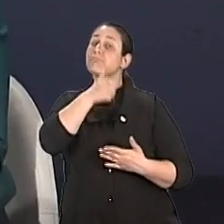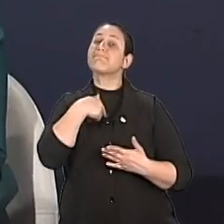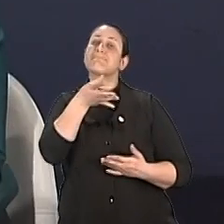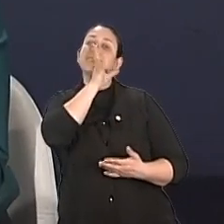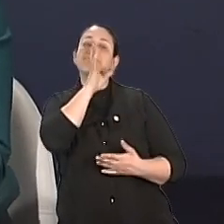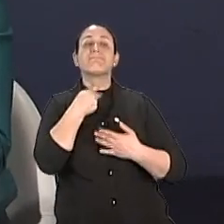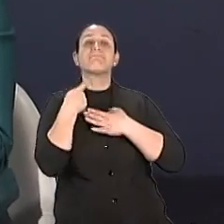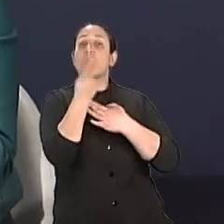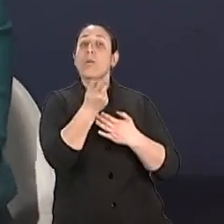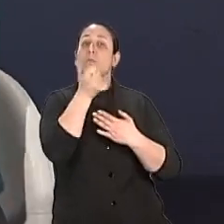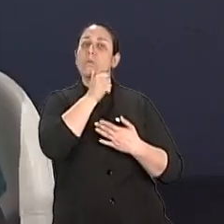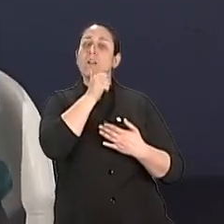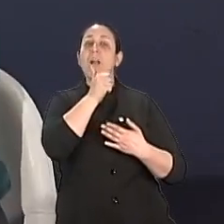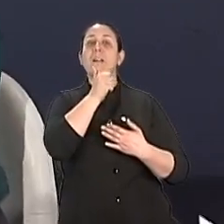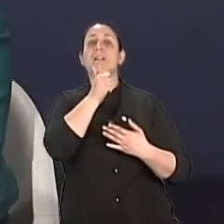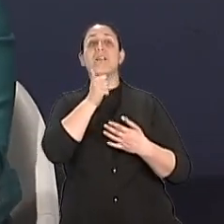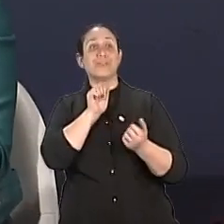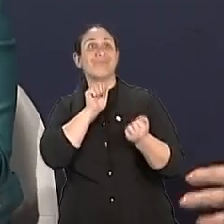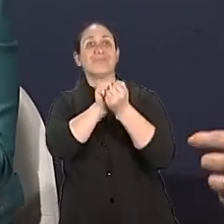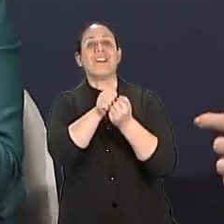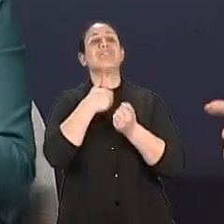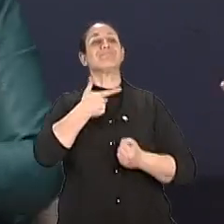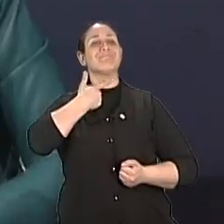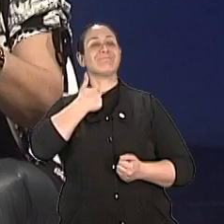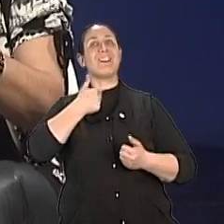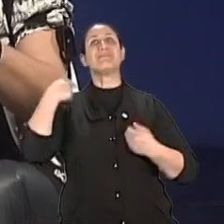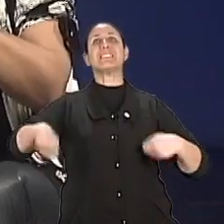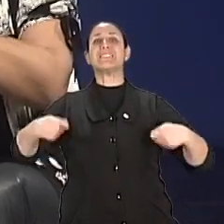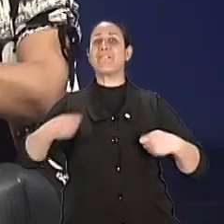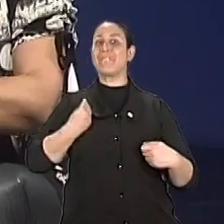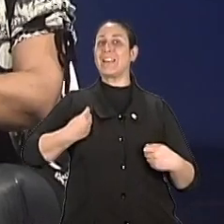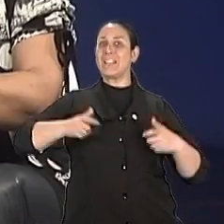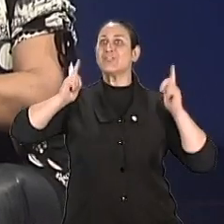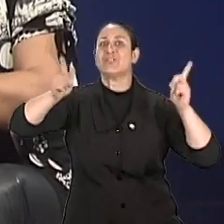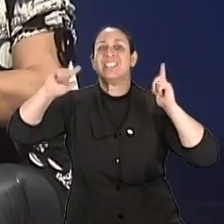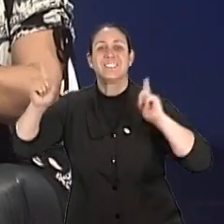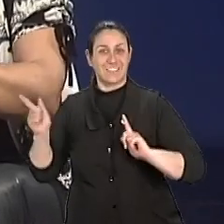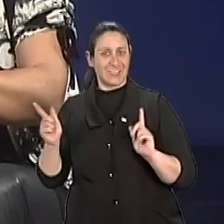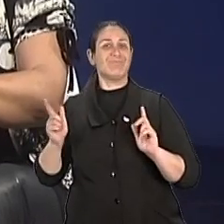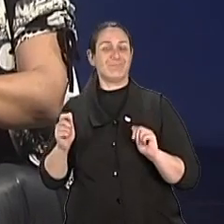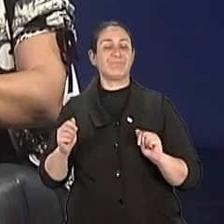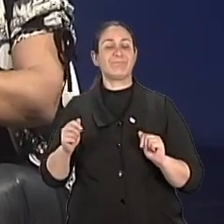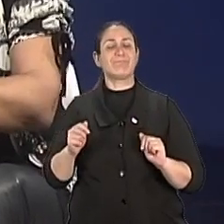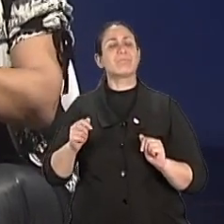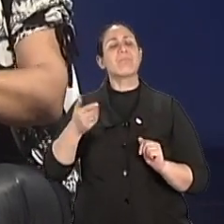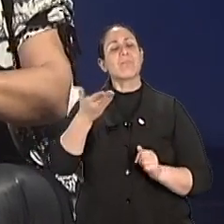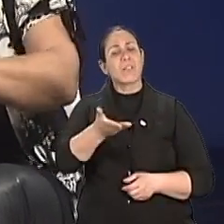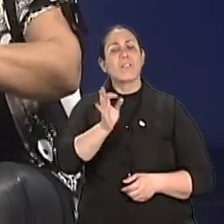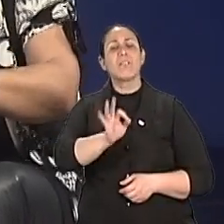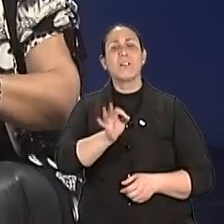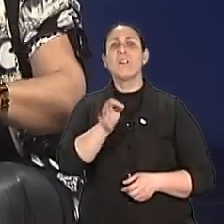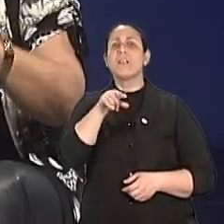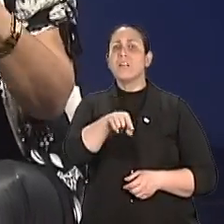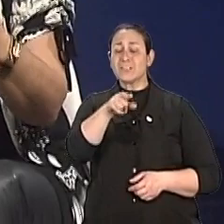voltar de novo a repetir esse tipo de vida. Mas aí eu quero pegar uma outra questão, que é exatamente assim, a gente está